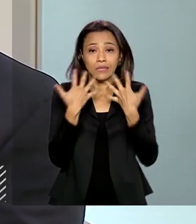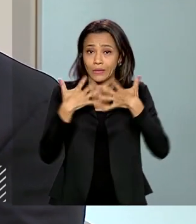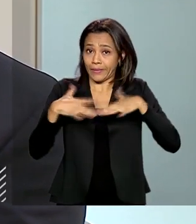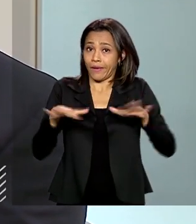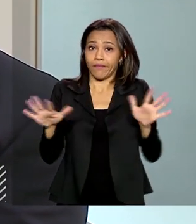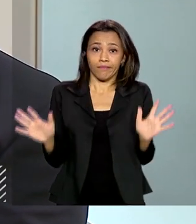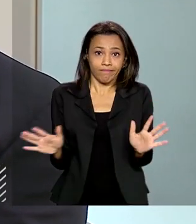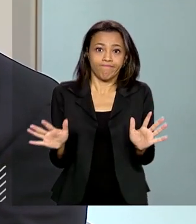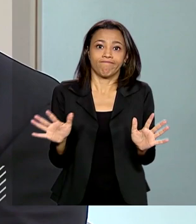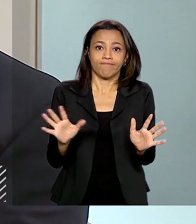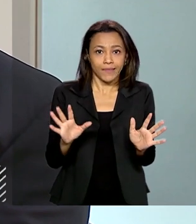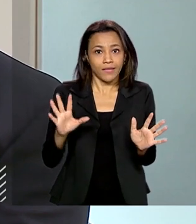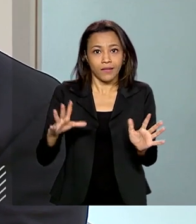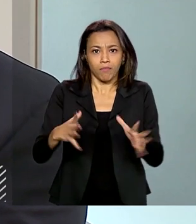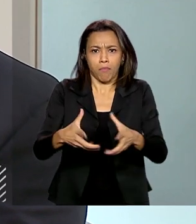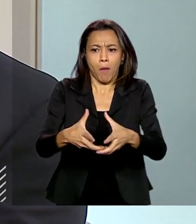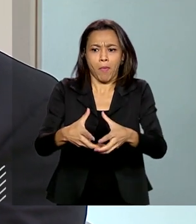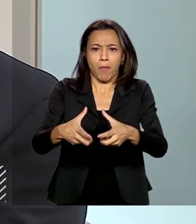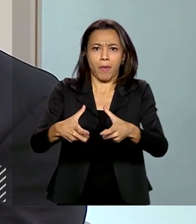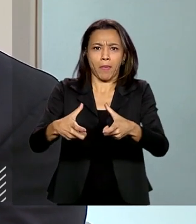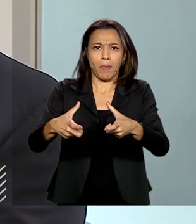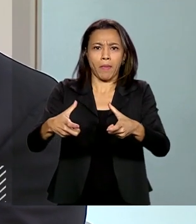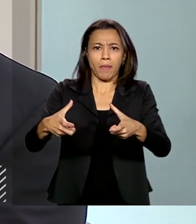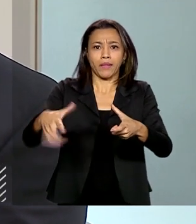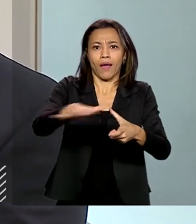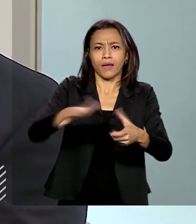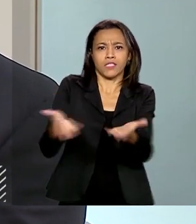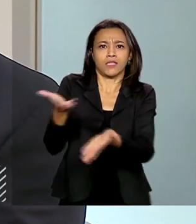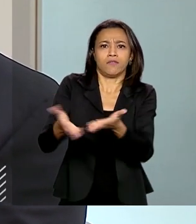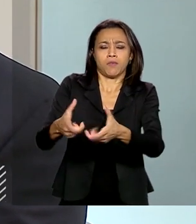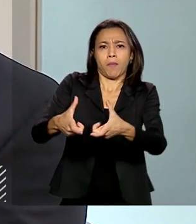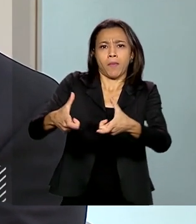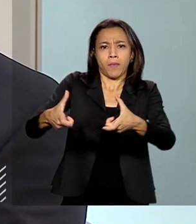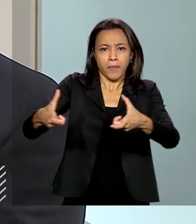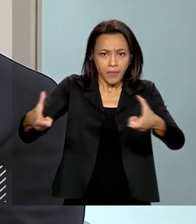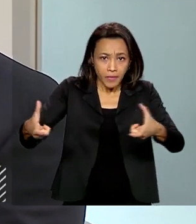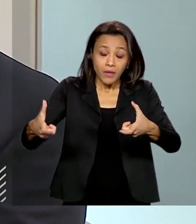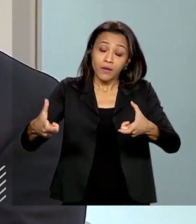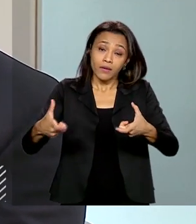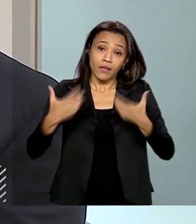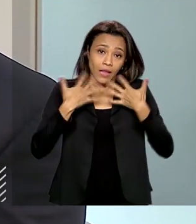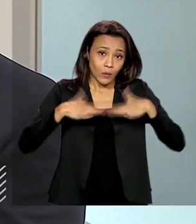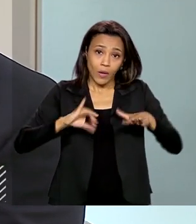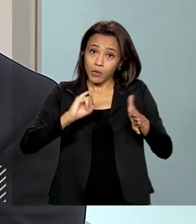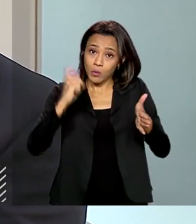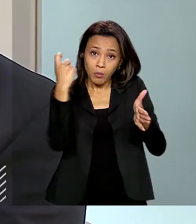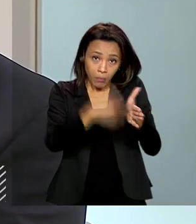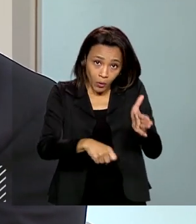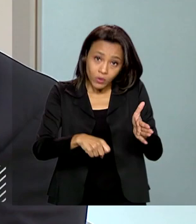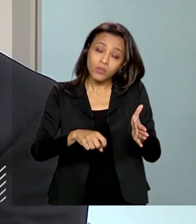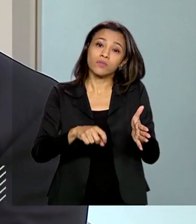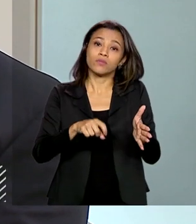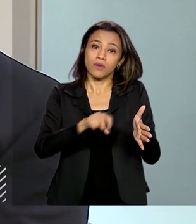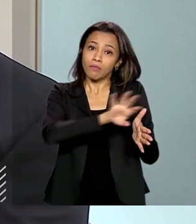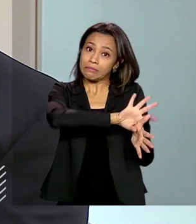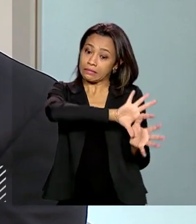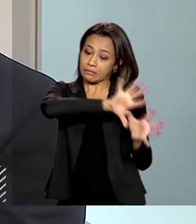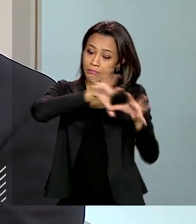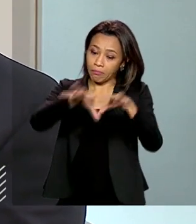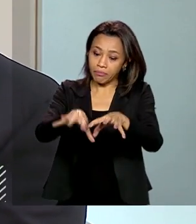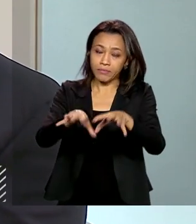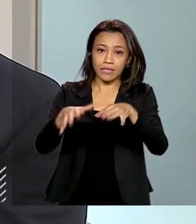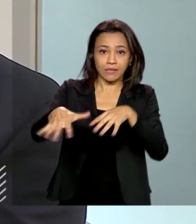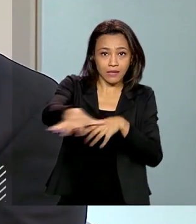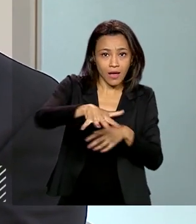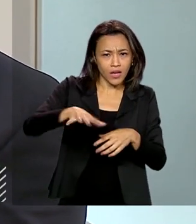como é uma base que está crescendo, o natural é que o imposto acaba recaindo um pouco mais sobre essa base. Eu não estou nem